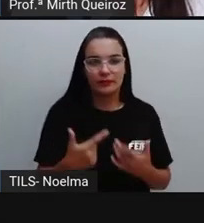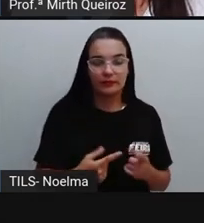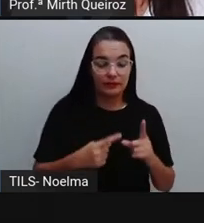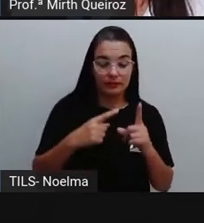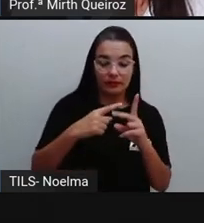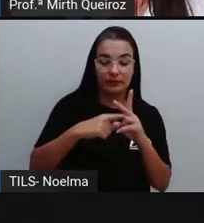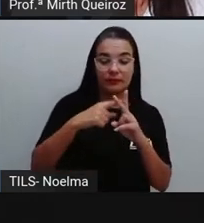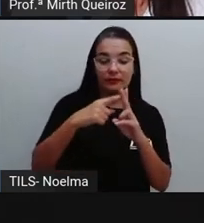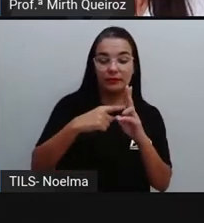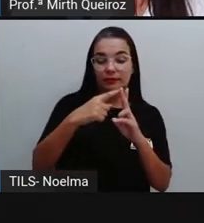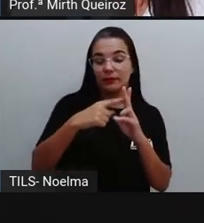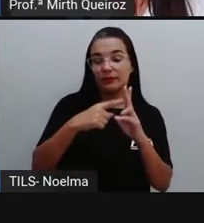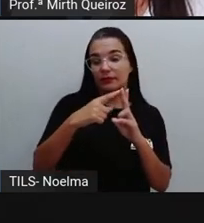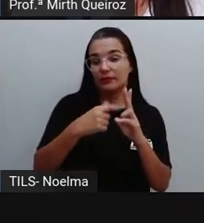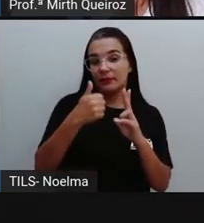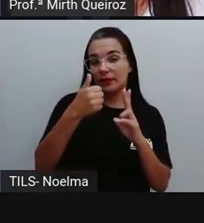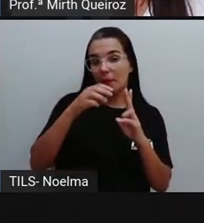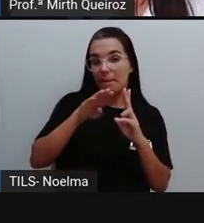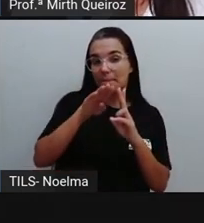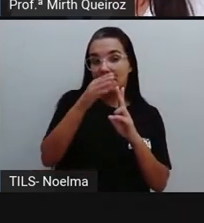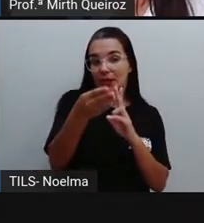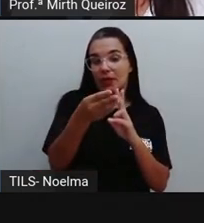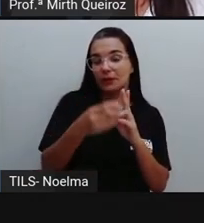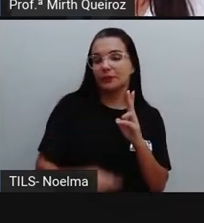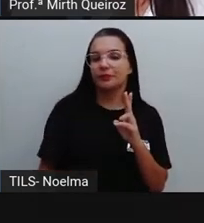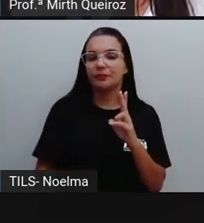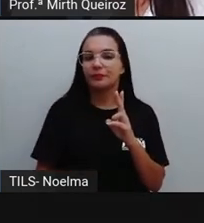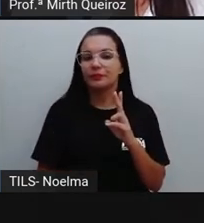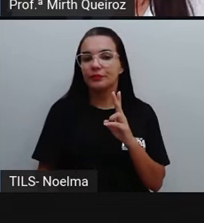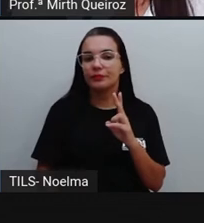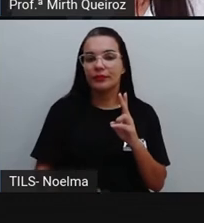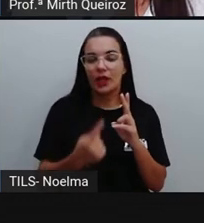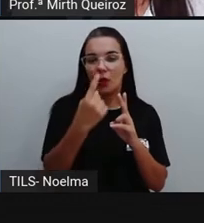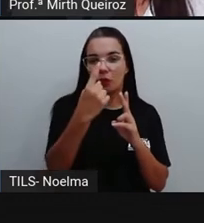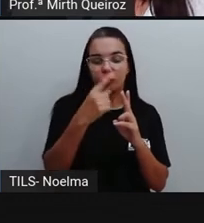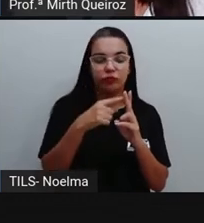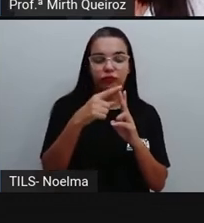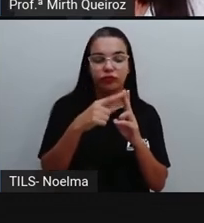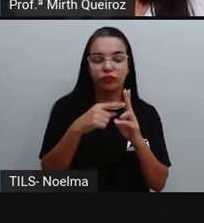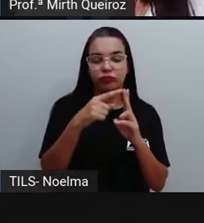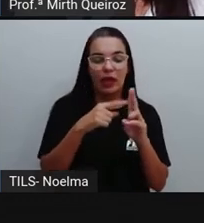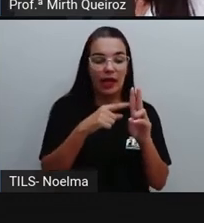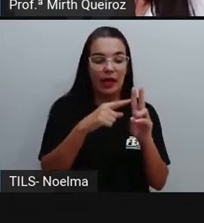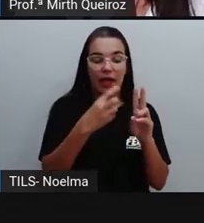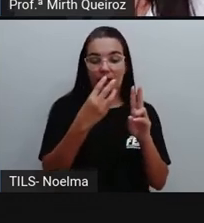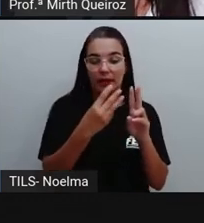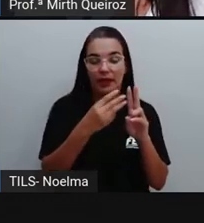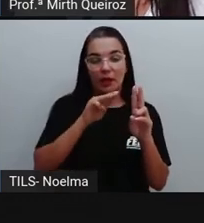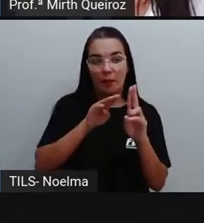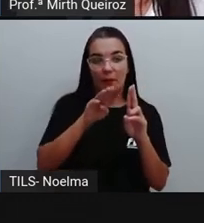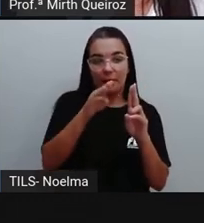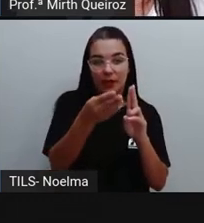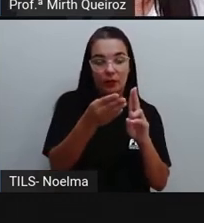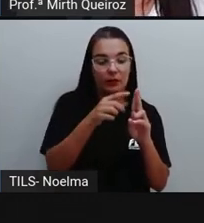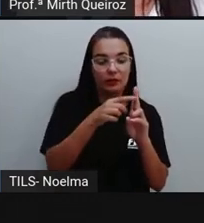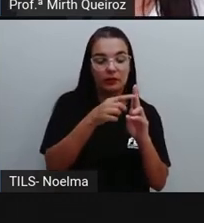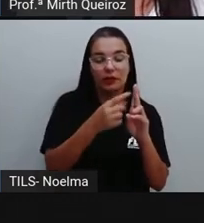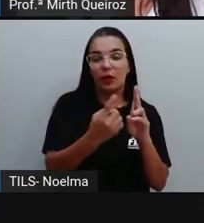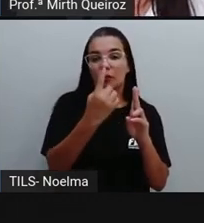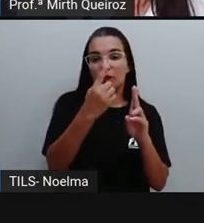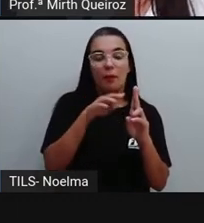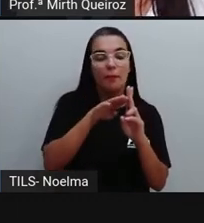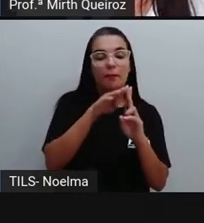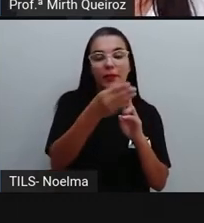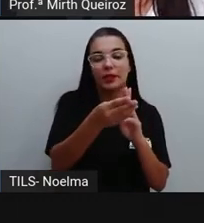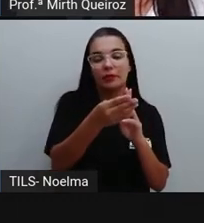décima ordem, que é a unidade de bilhão. E o um na dezena de bilhão. Então, nós temos aí uma dezena